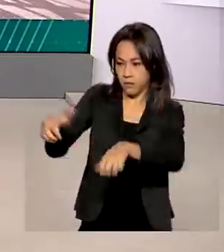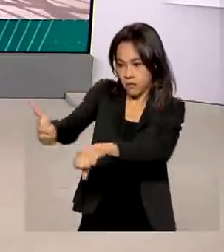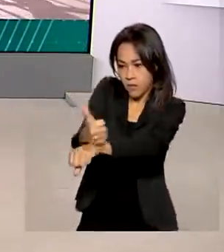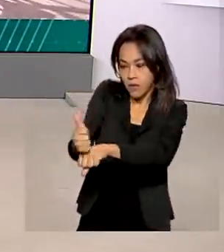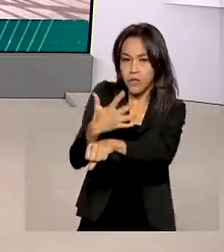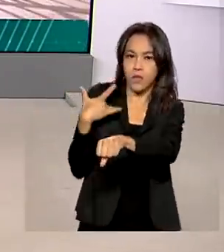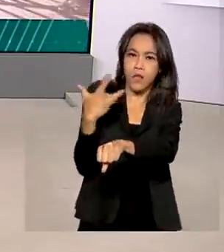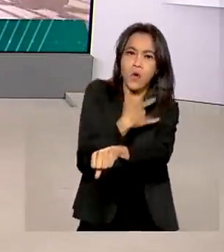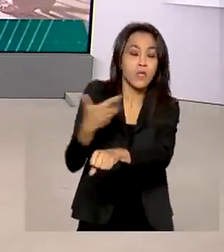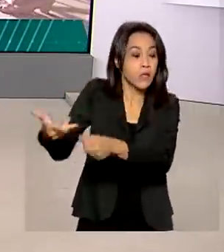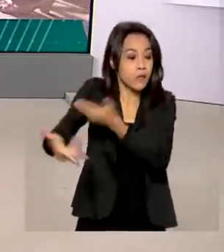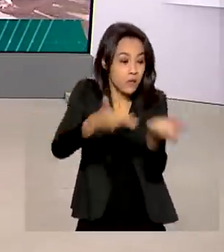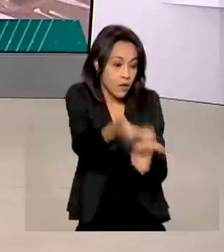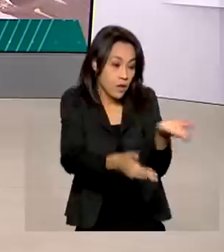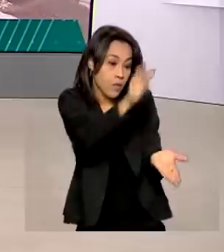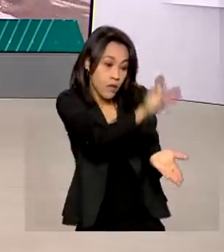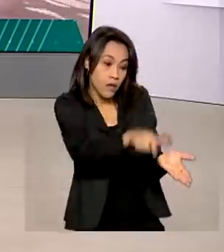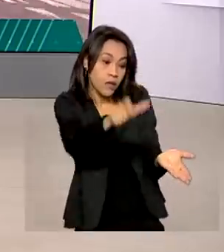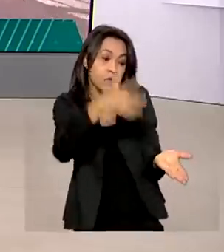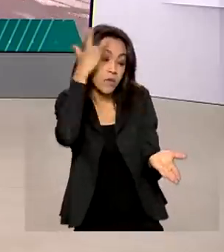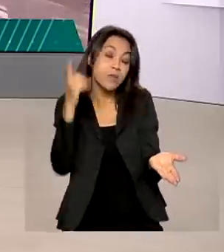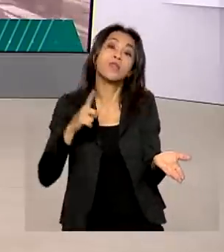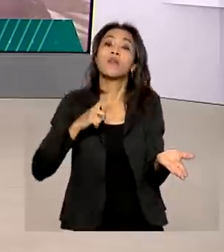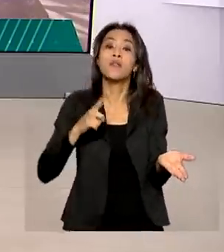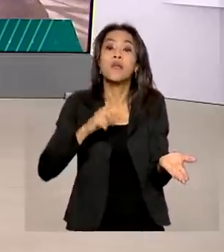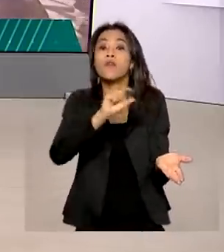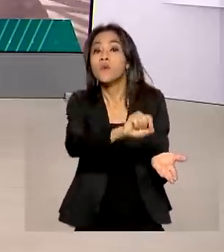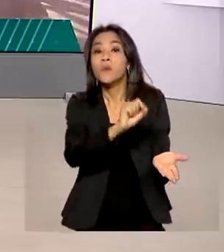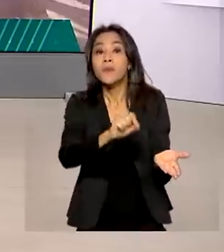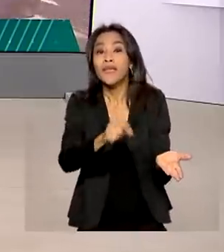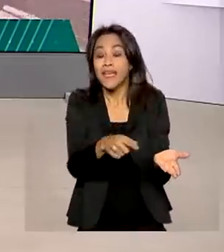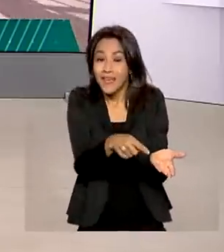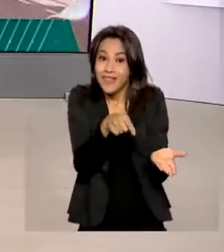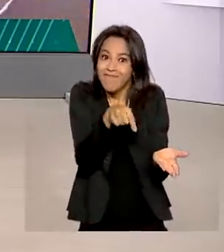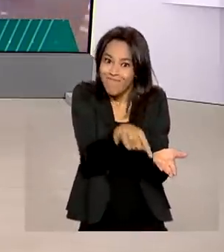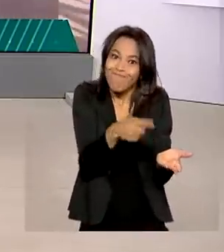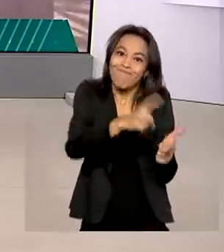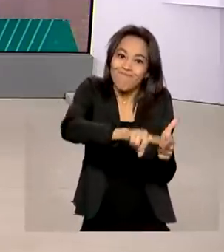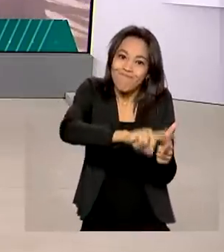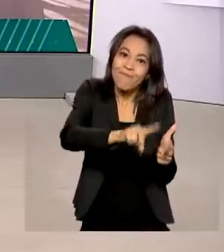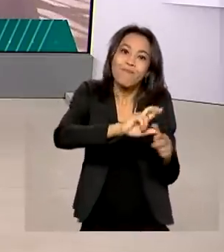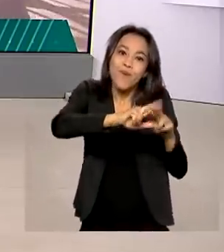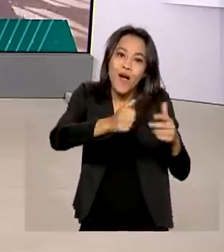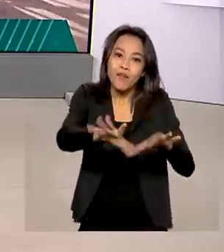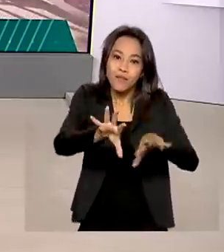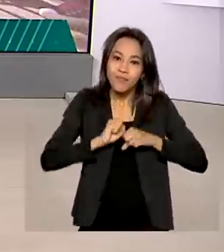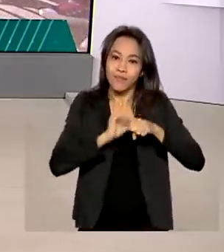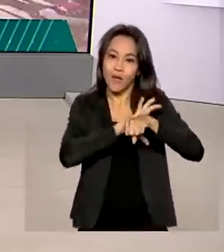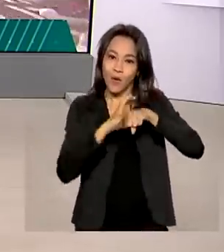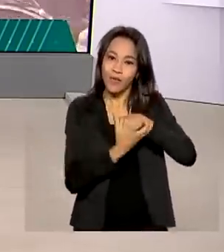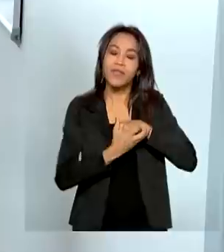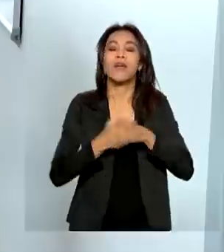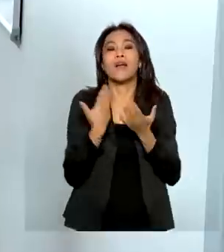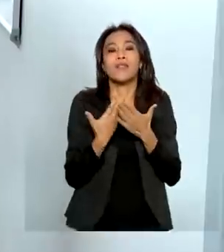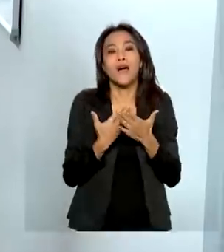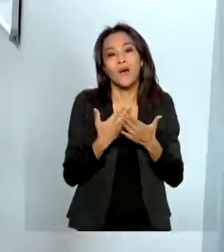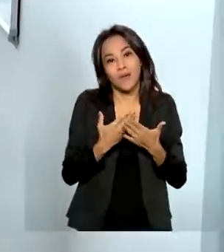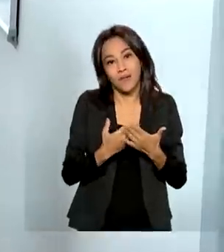tratamento de pessoas que ficaram com alguma sequela após a Covid. As aulas são online e de graça.